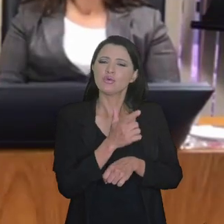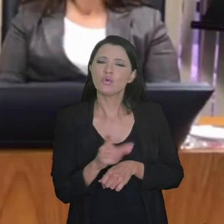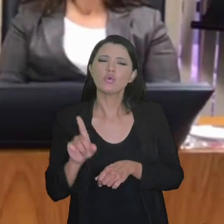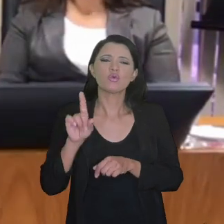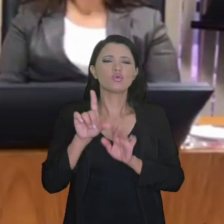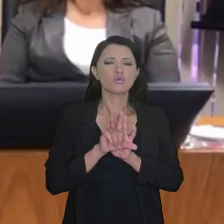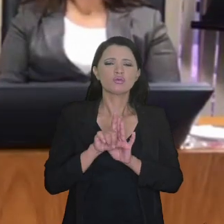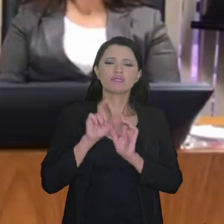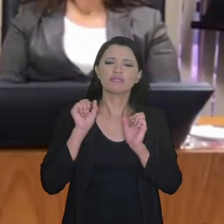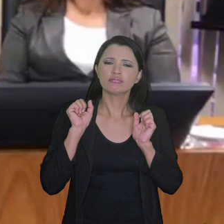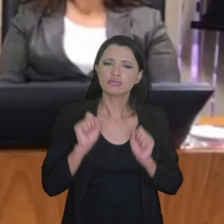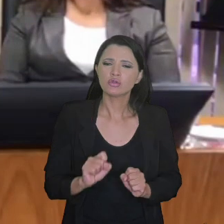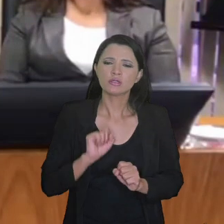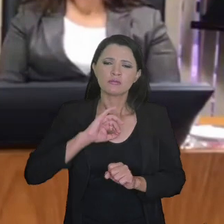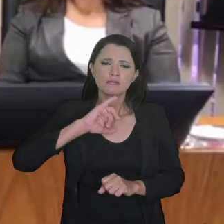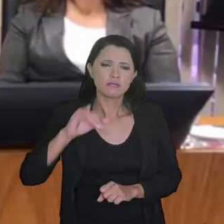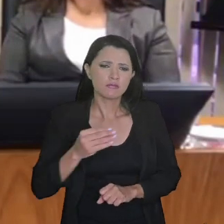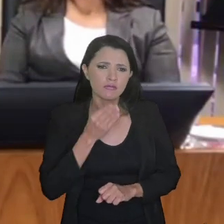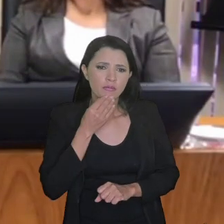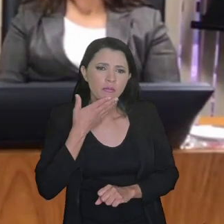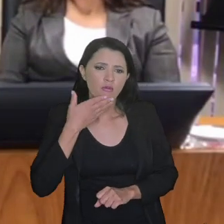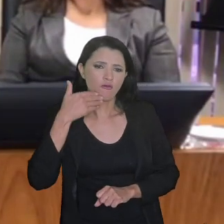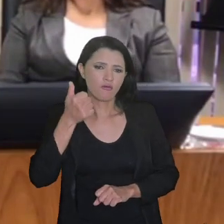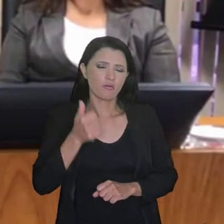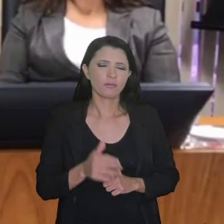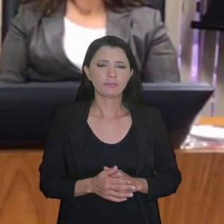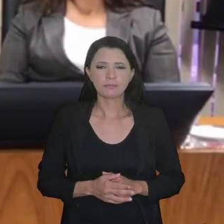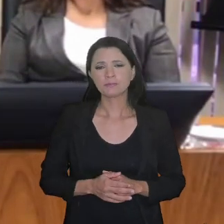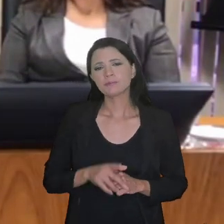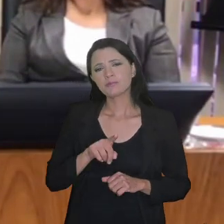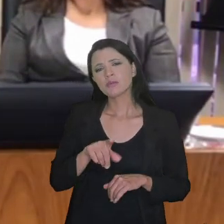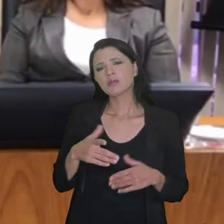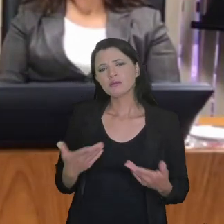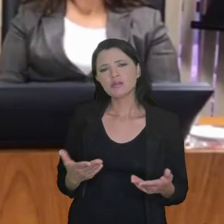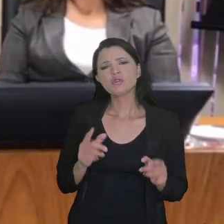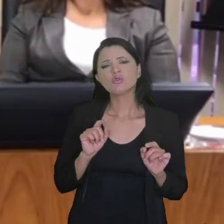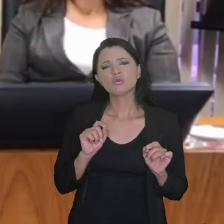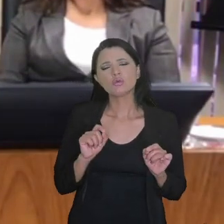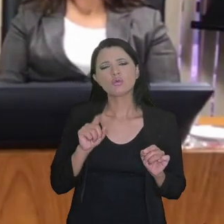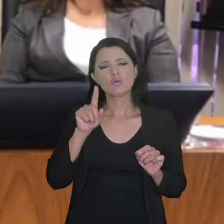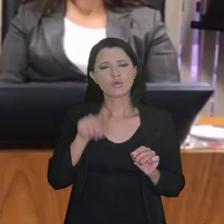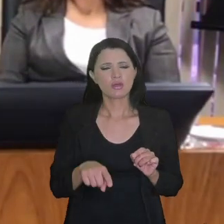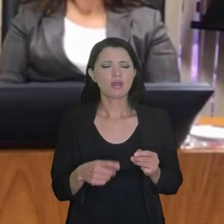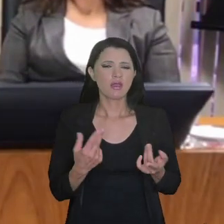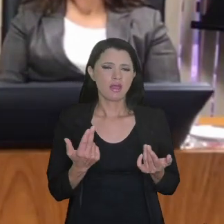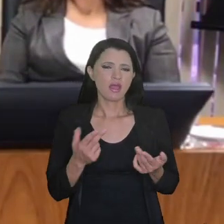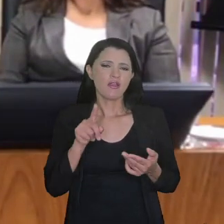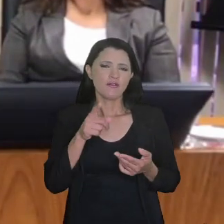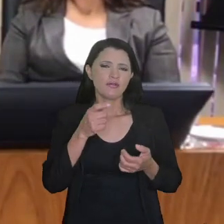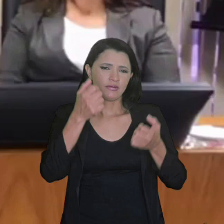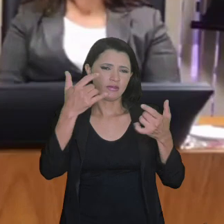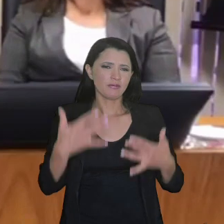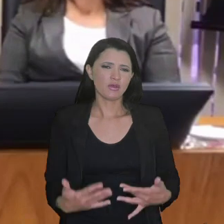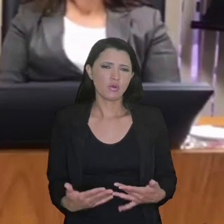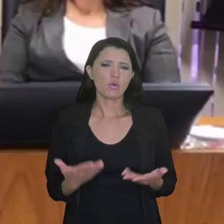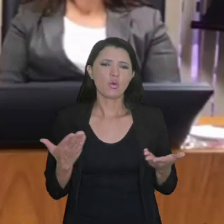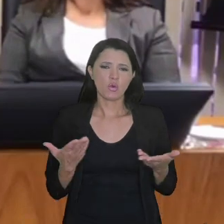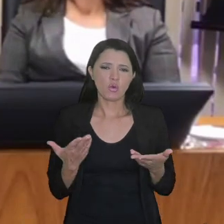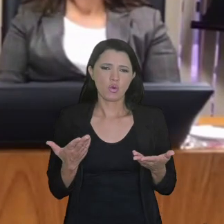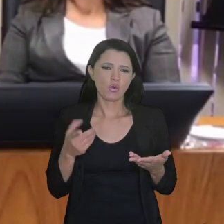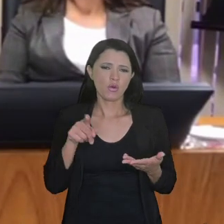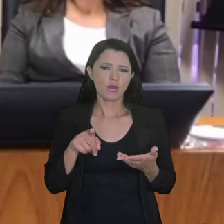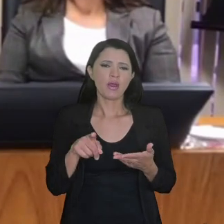aguarda sempre uma situação que possa ser melhor. E o senhor